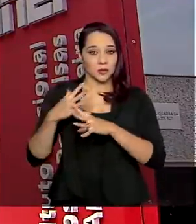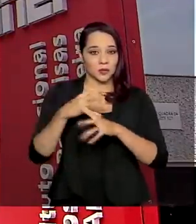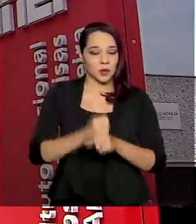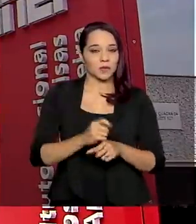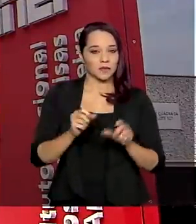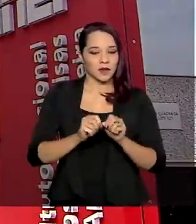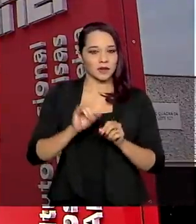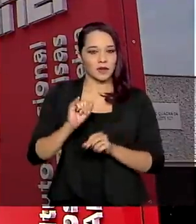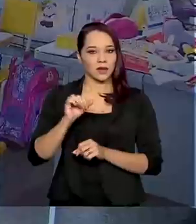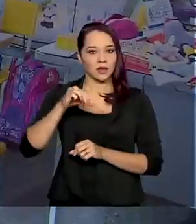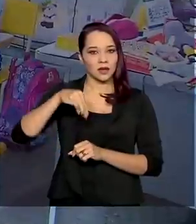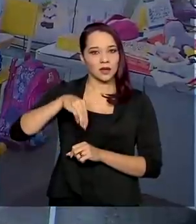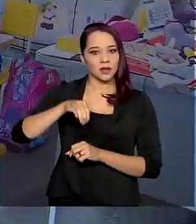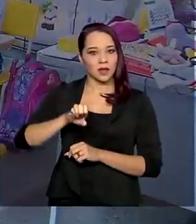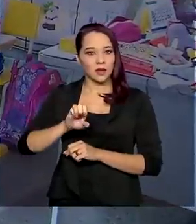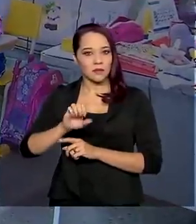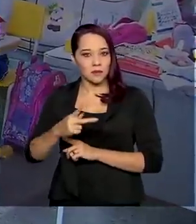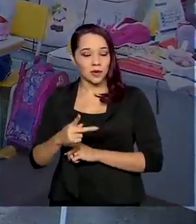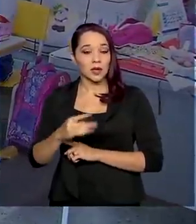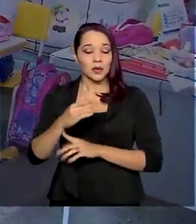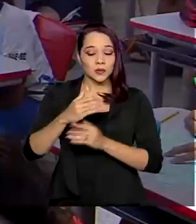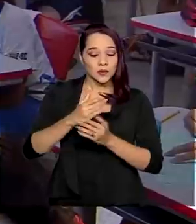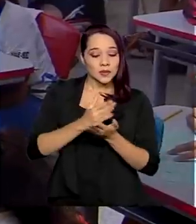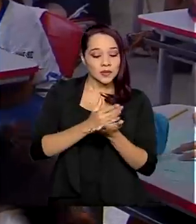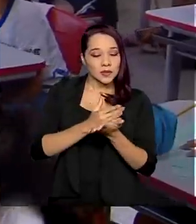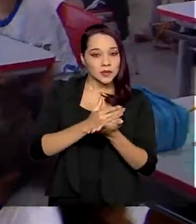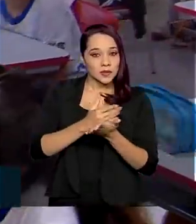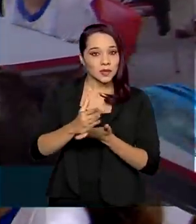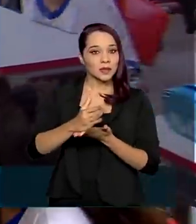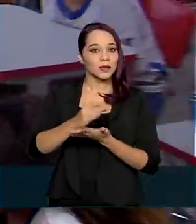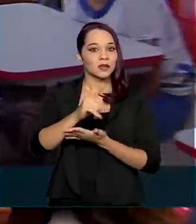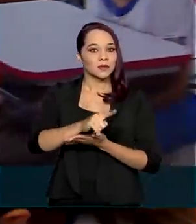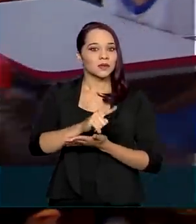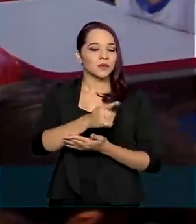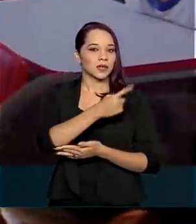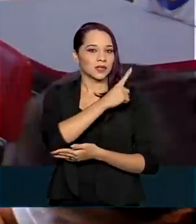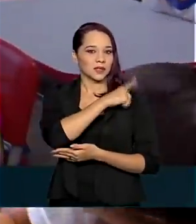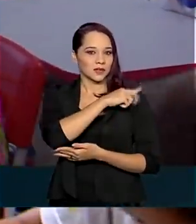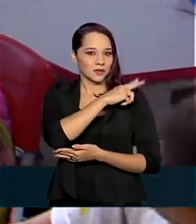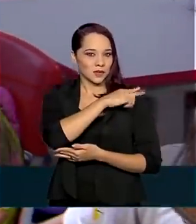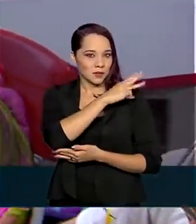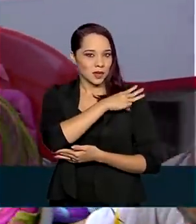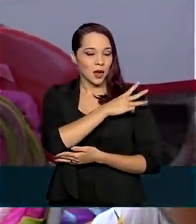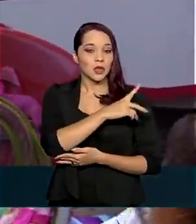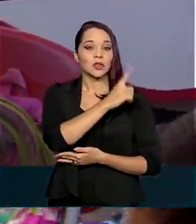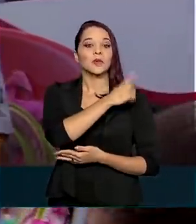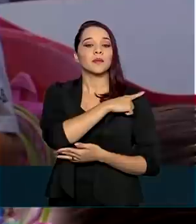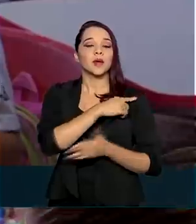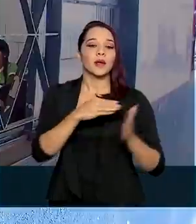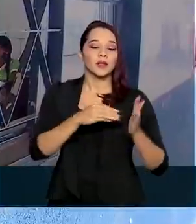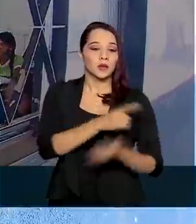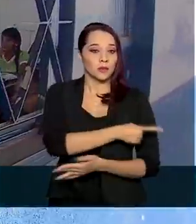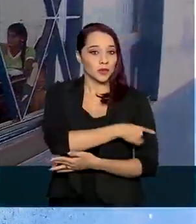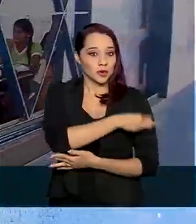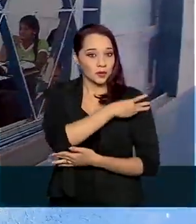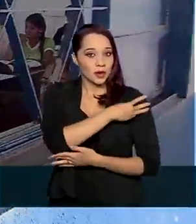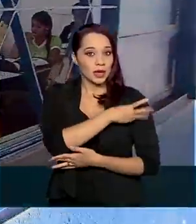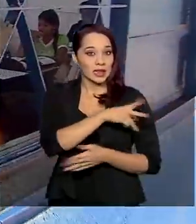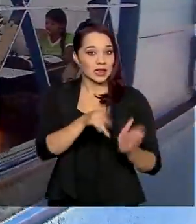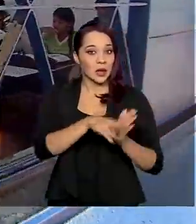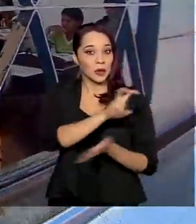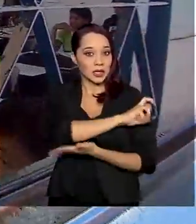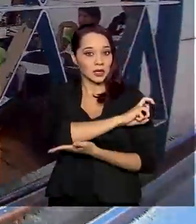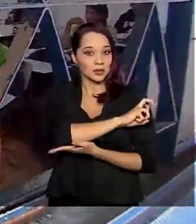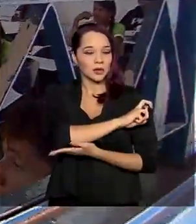feito pelo INEP, nos anos iniciais do ensino fundamental, período que vai do primeiro ao quinto ano, a média